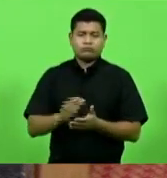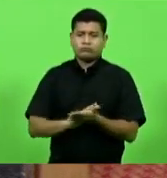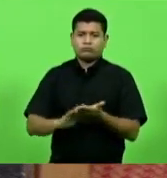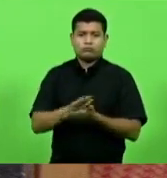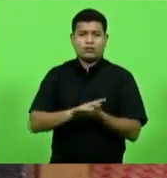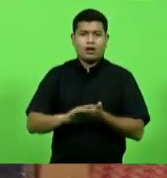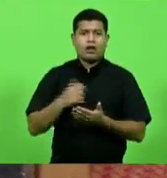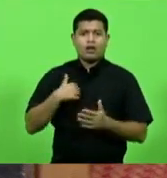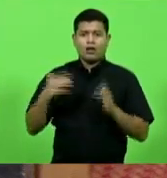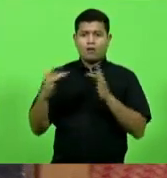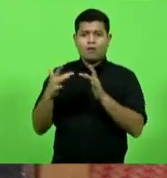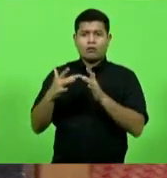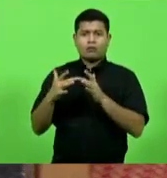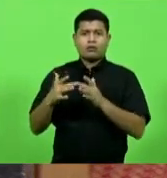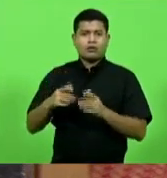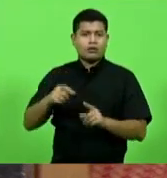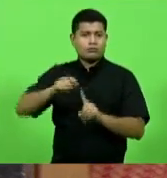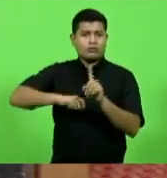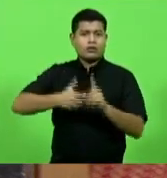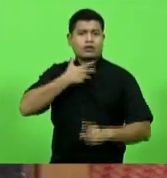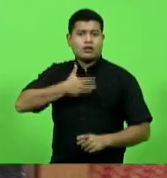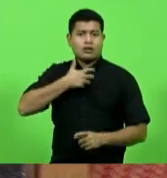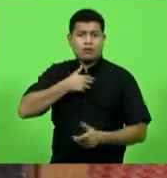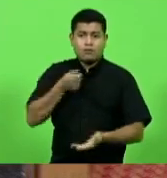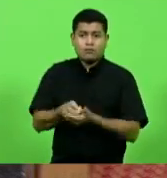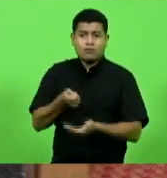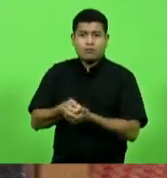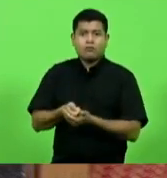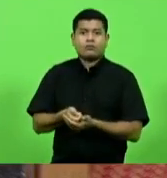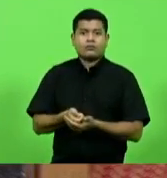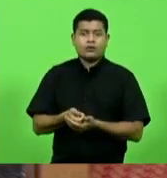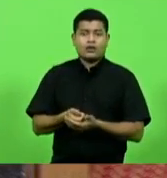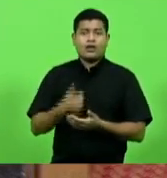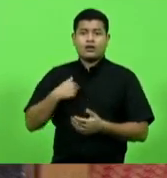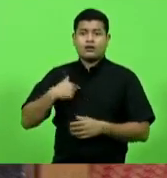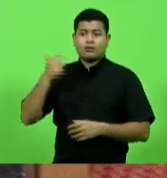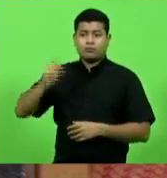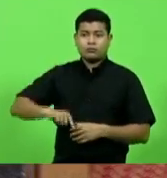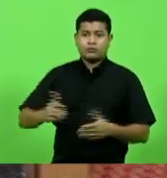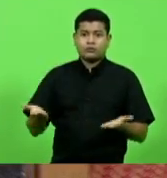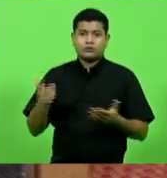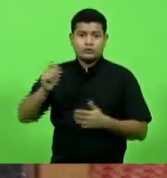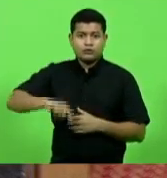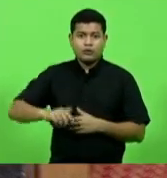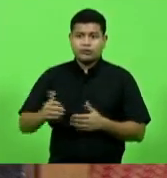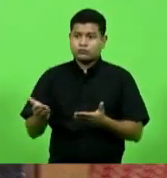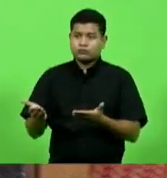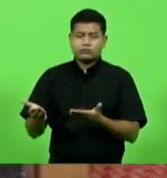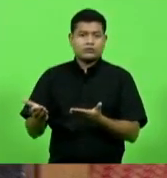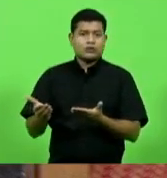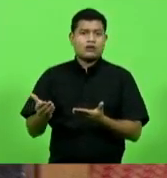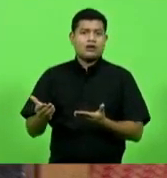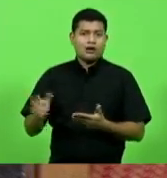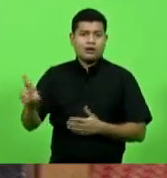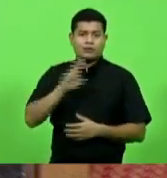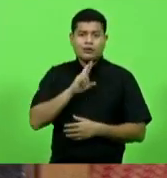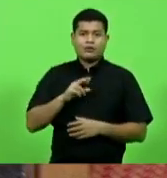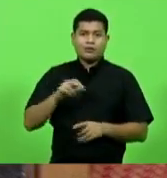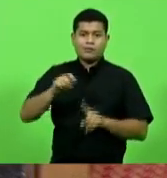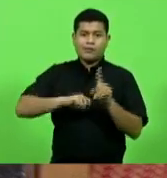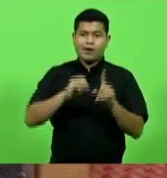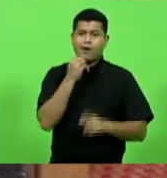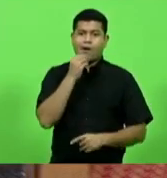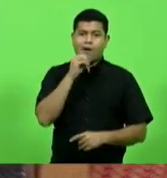e tivemos a resposta que iniciaria em outubro até hoje não iniciou e agora pelo